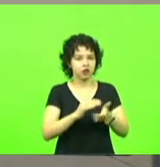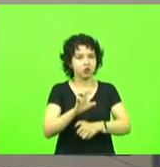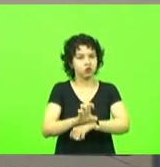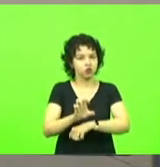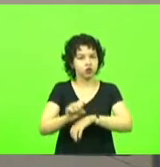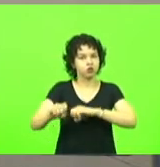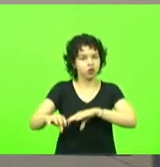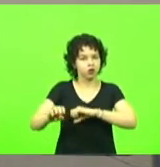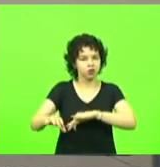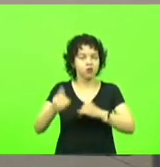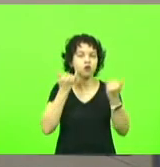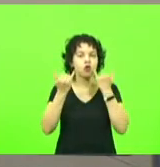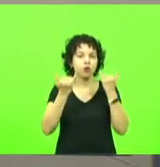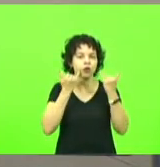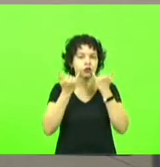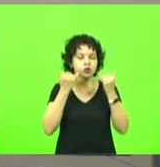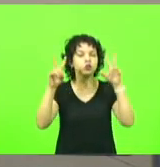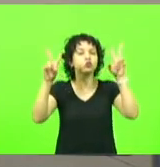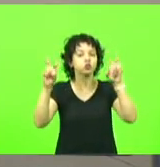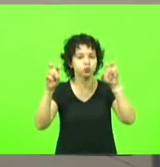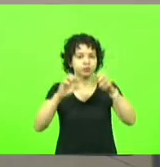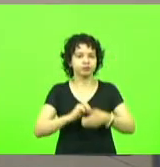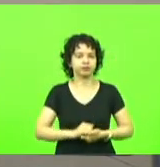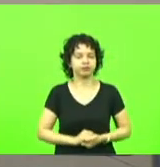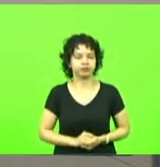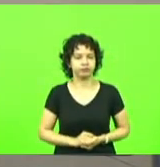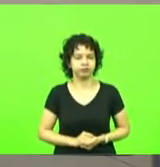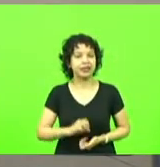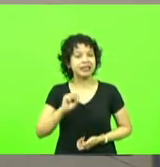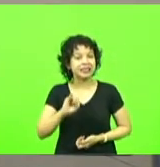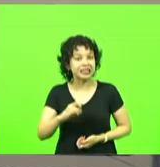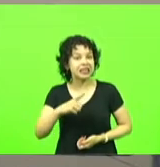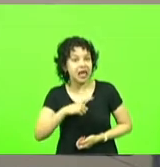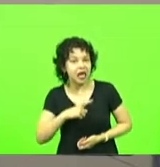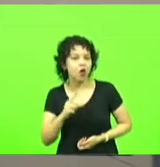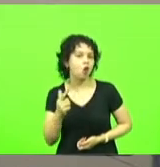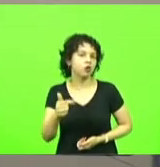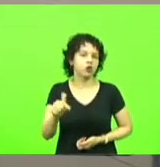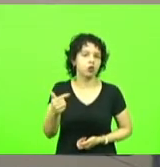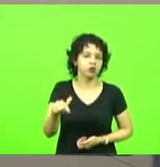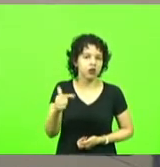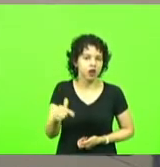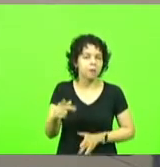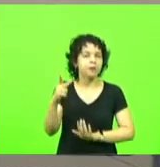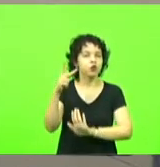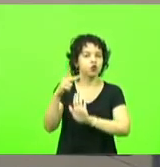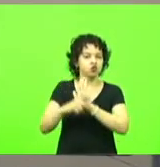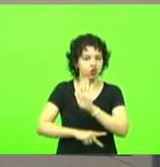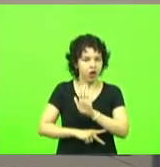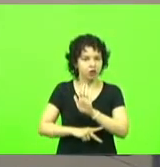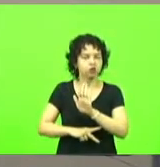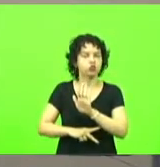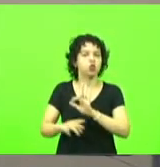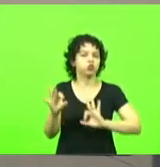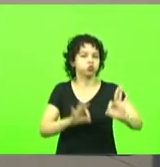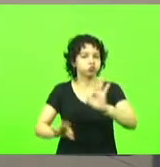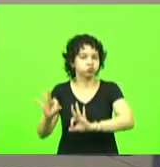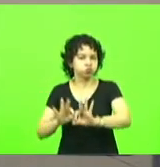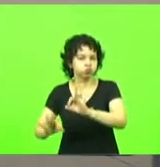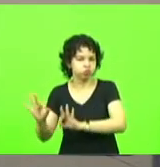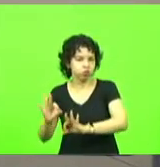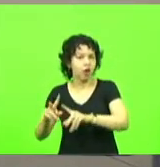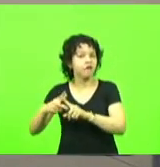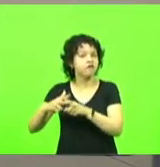da educação informações acerca da existência do projeto em elaboração de reforma da escola